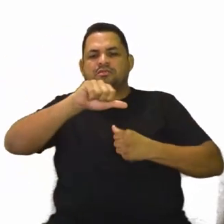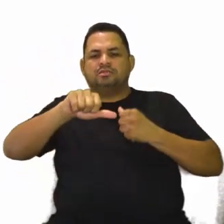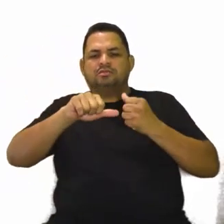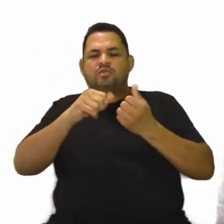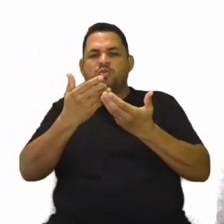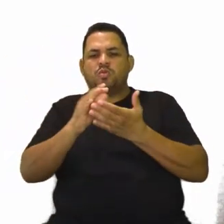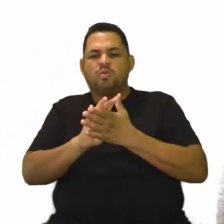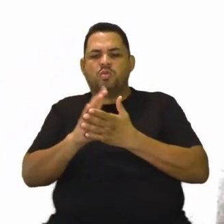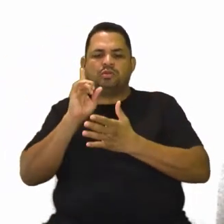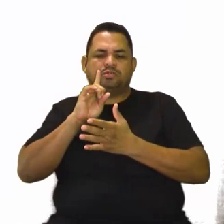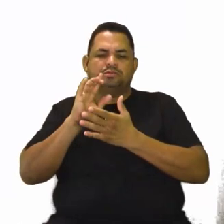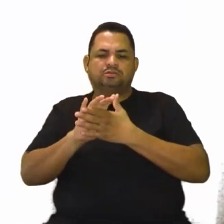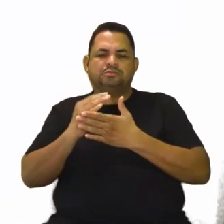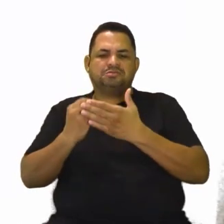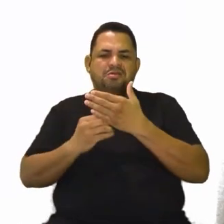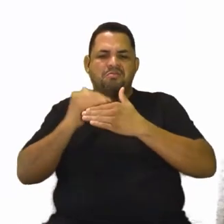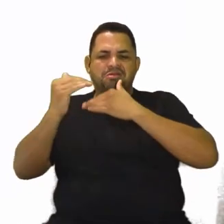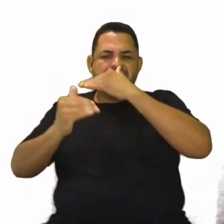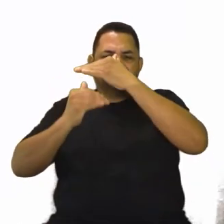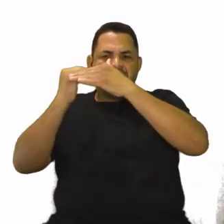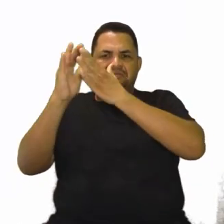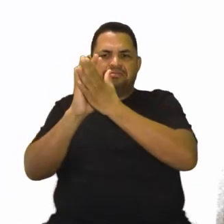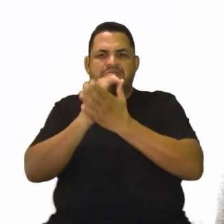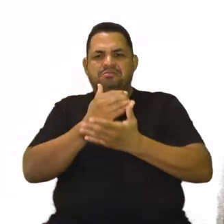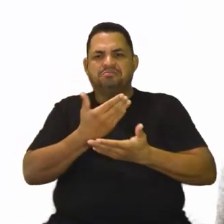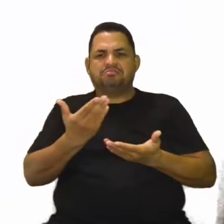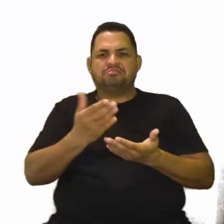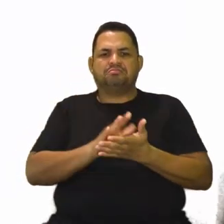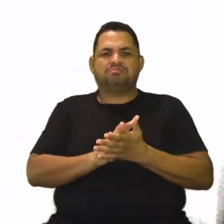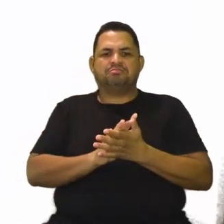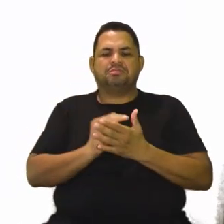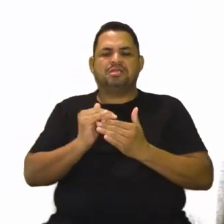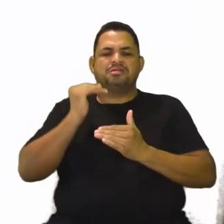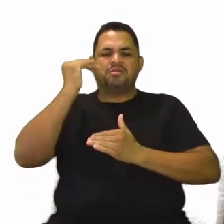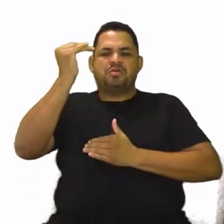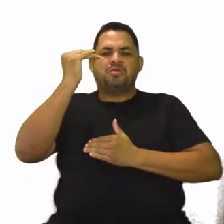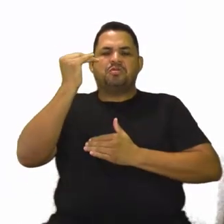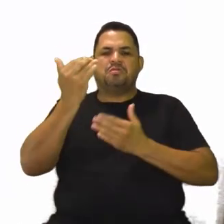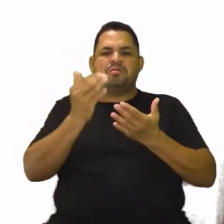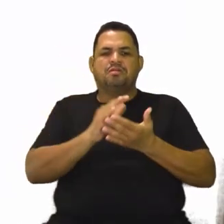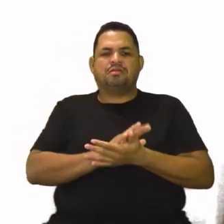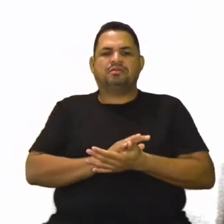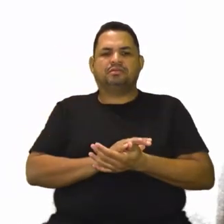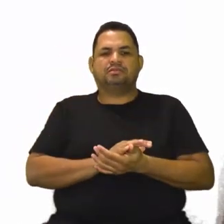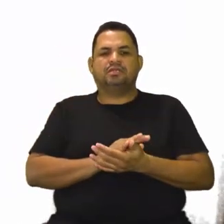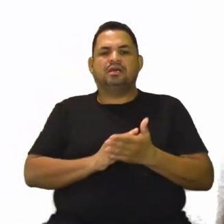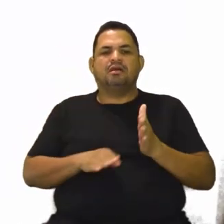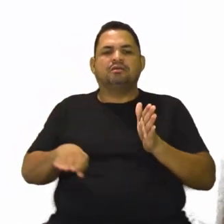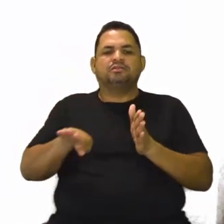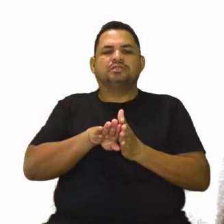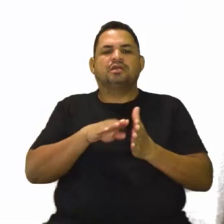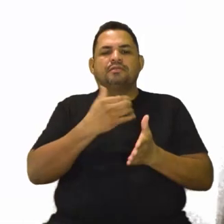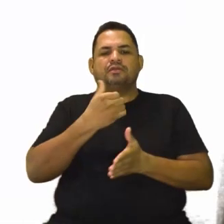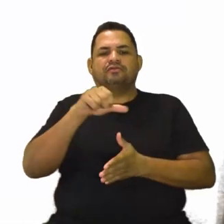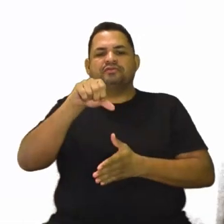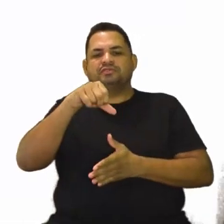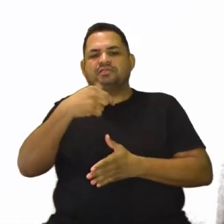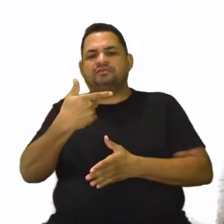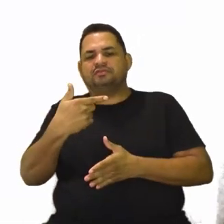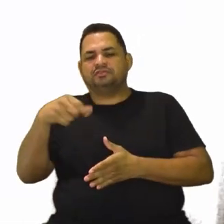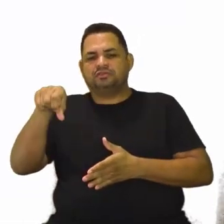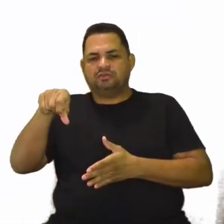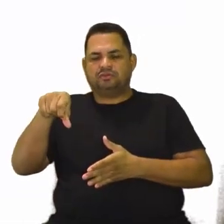após a Primeira Guerra Mundial. E vai suprir os outros mercados, até que chegue a 1929.